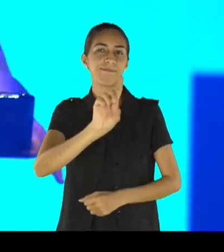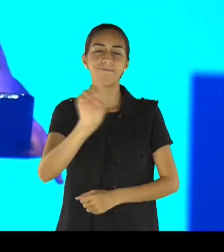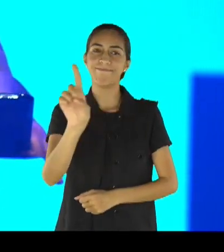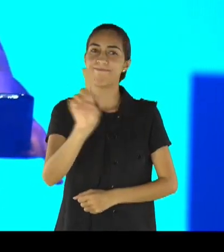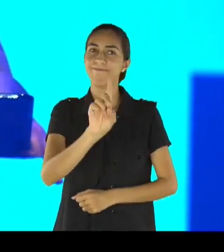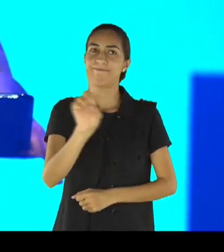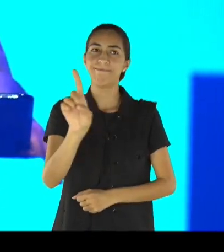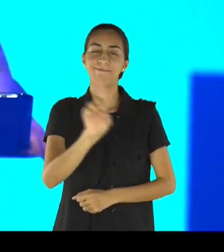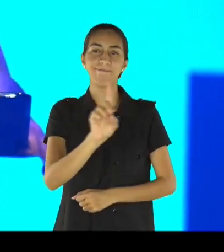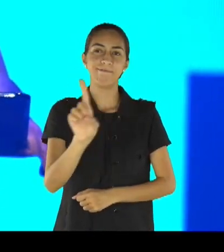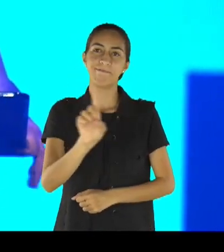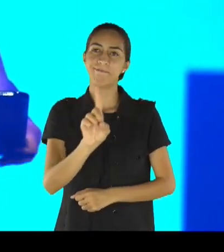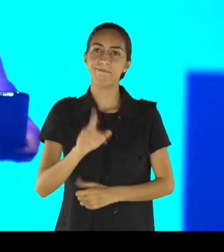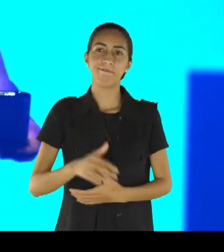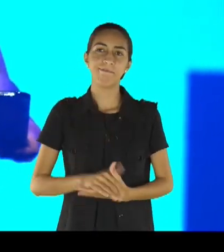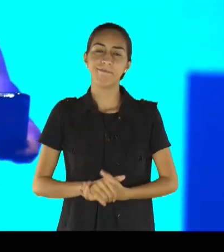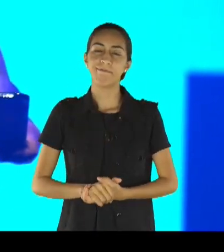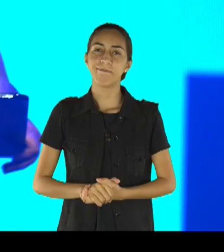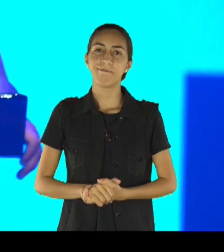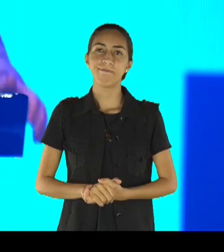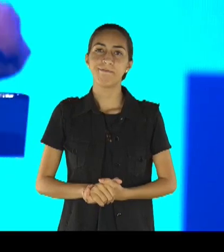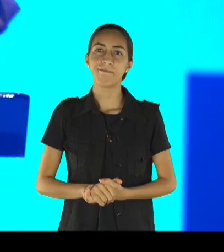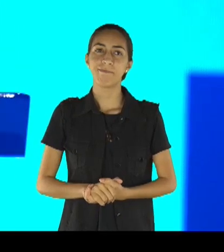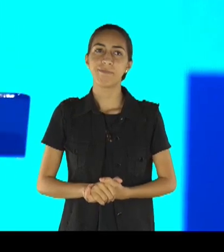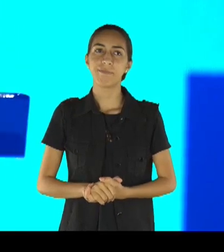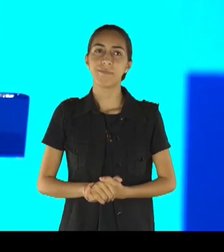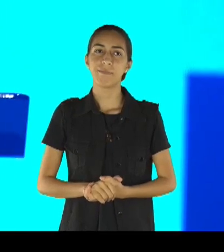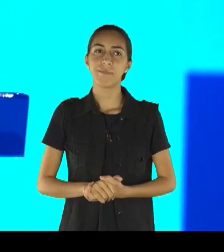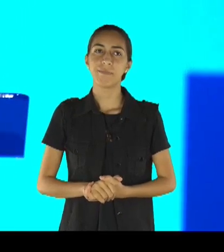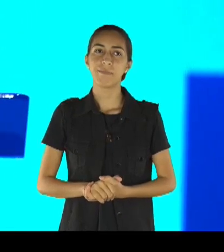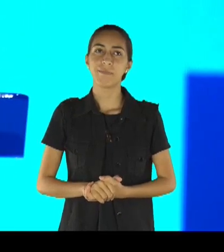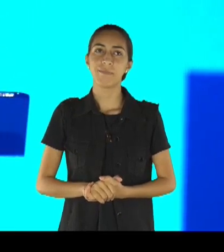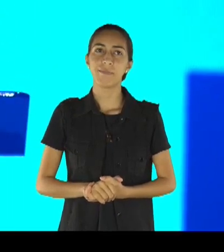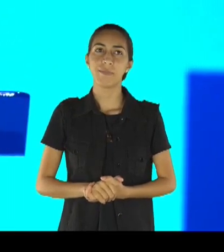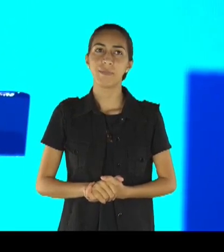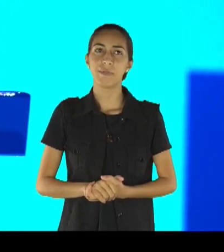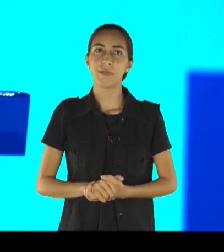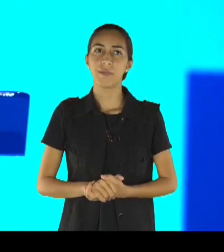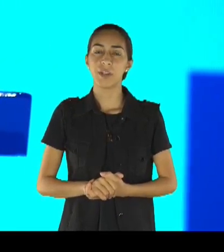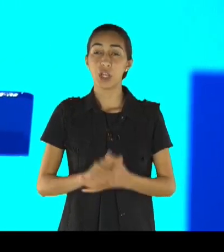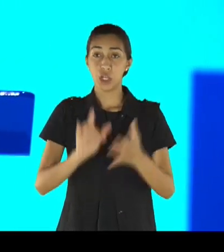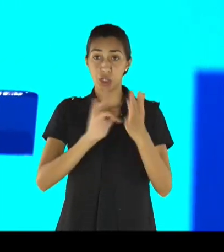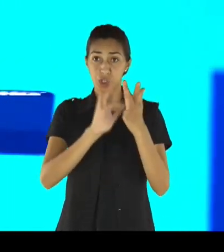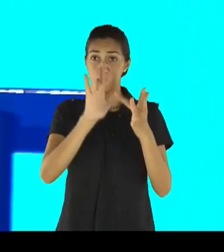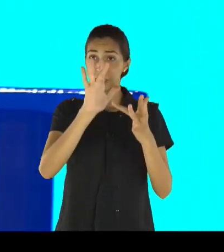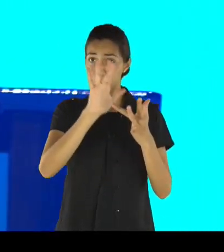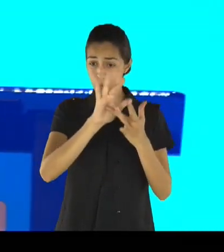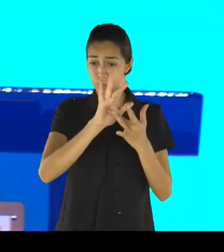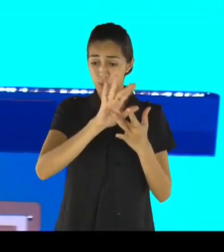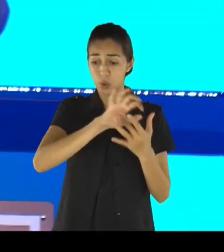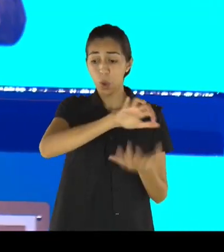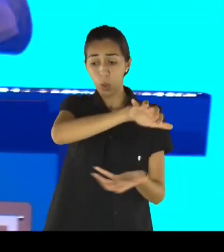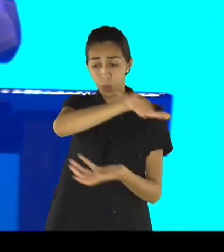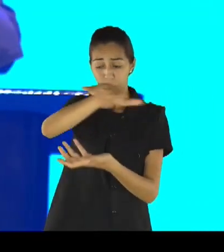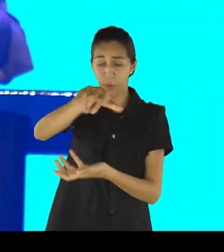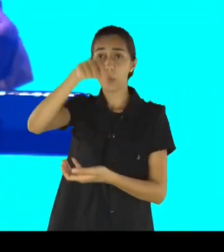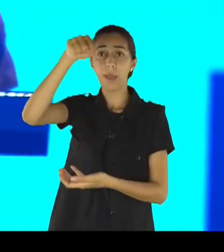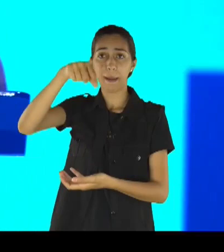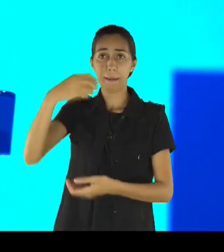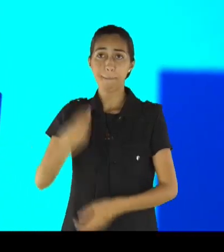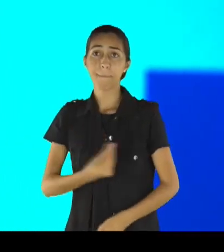aqui no mundo. Ele disse assim, no mundo, durante esse tempo que você vai viver aqui na terra,